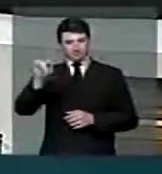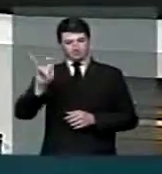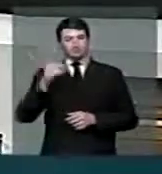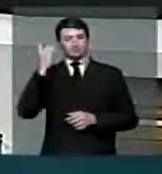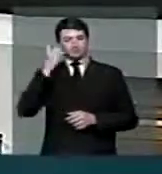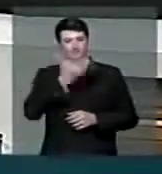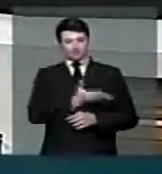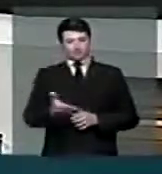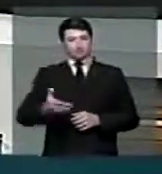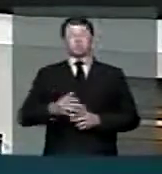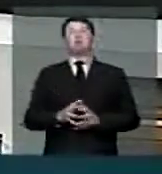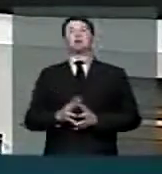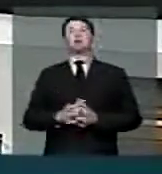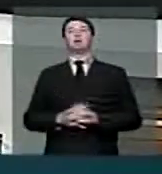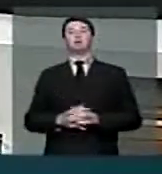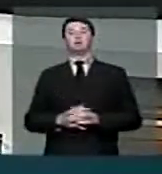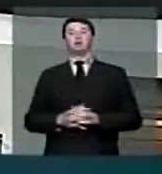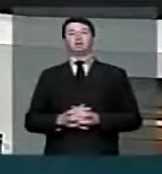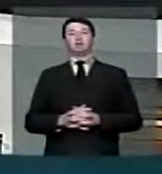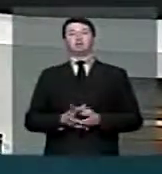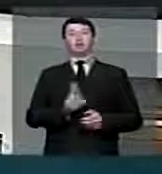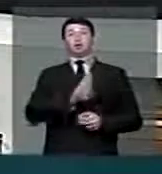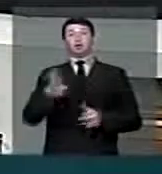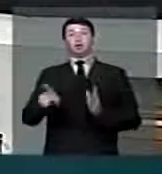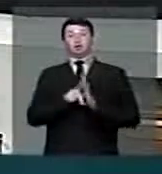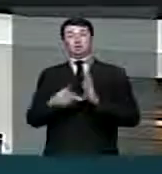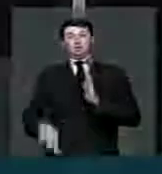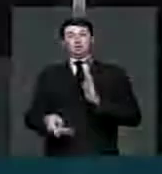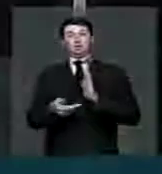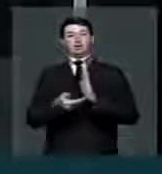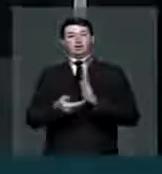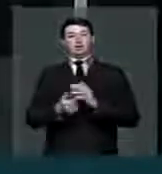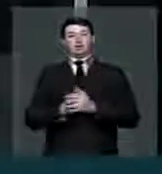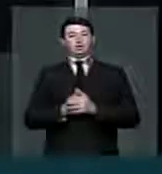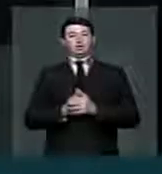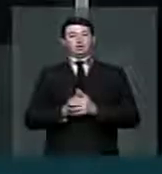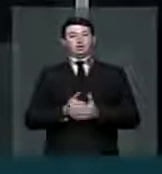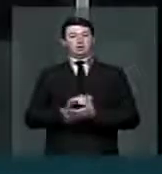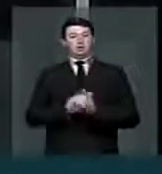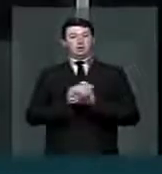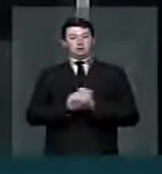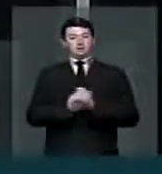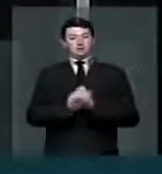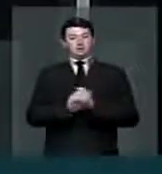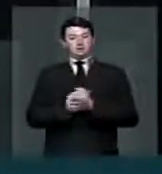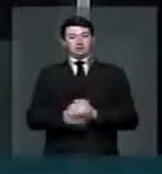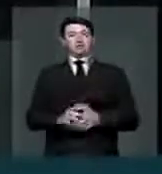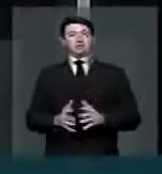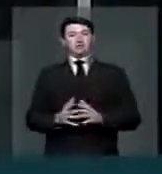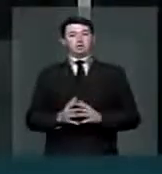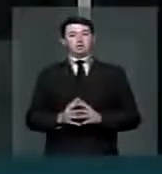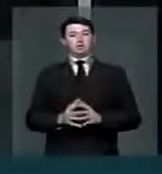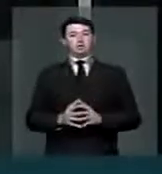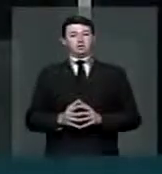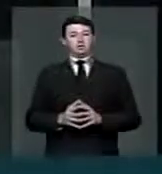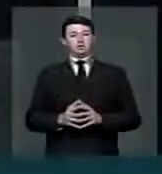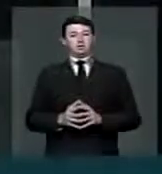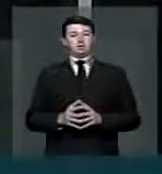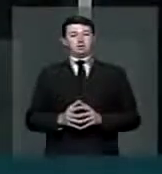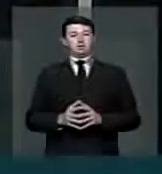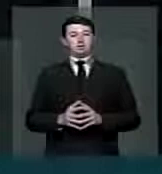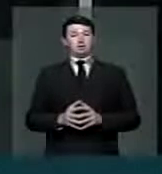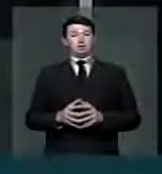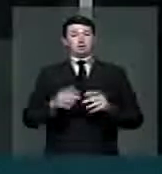deputados, parlamentares. Em nome desta casa, da presidência, queremos saudar o nosso deputado vindo do